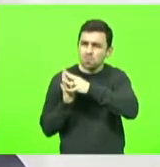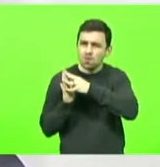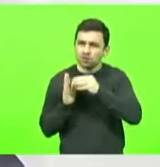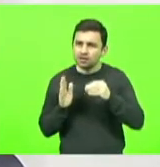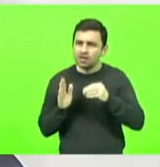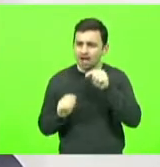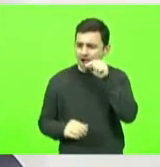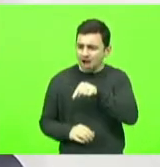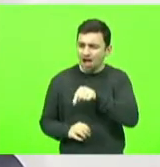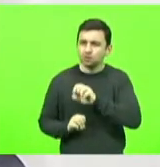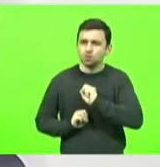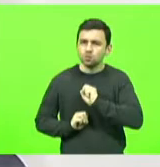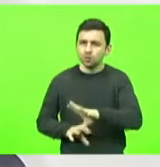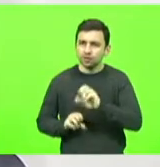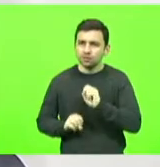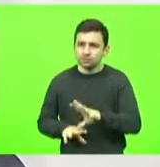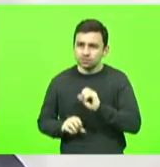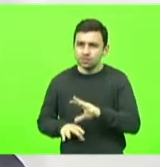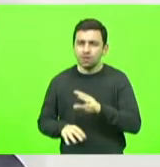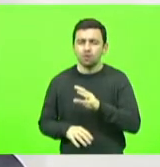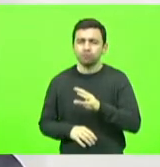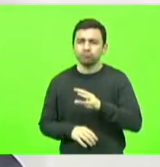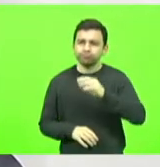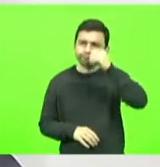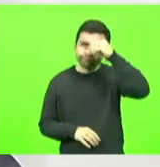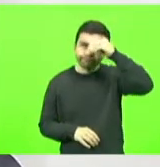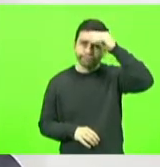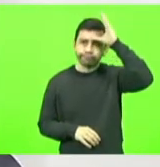educação, de que o conhecimento